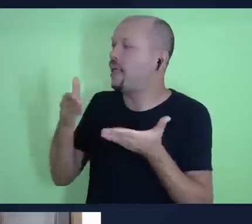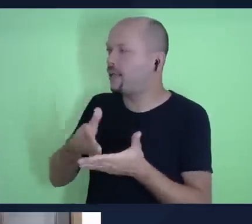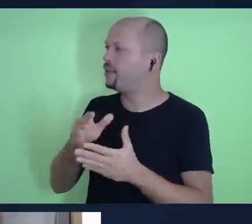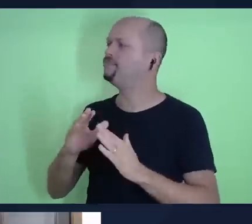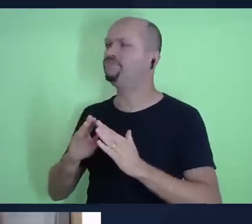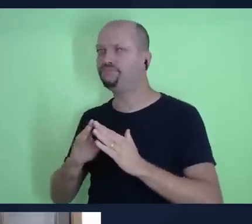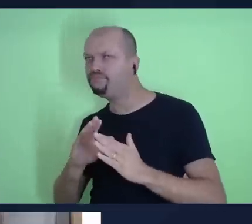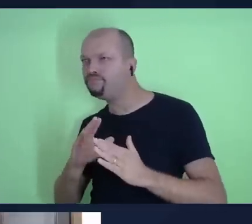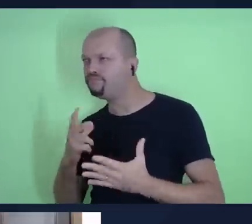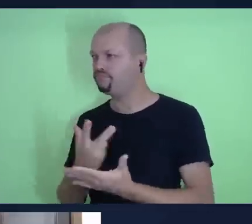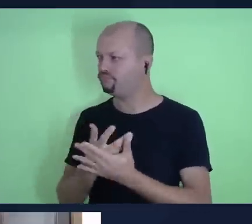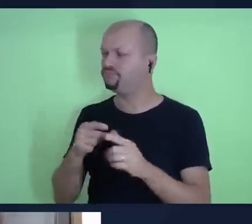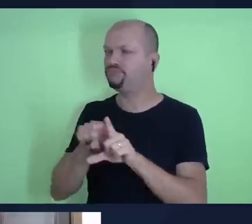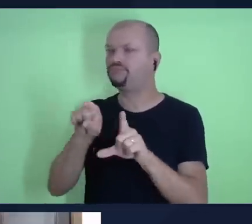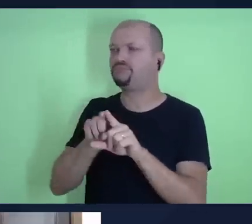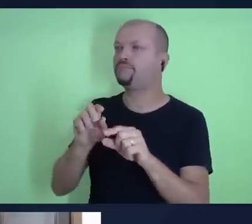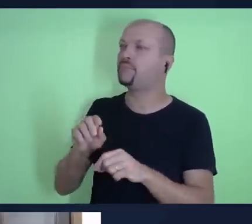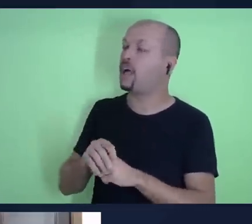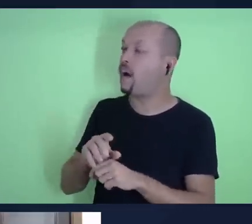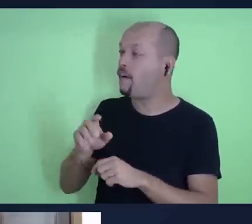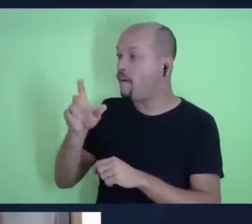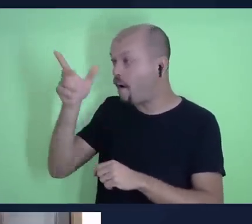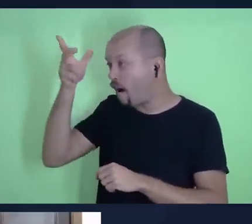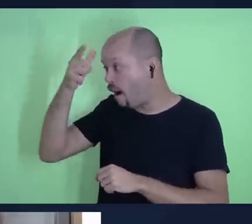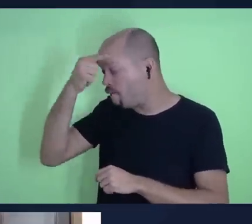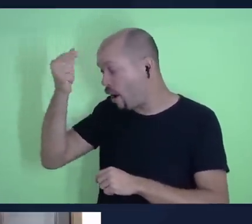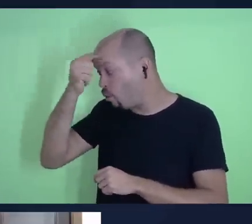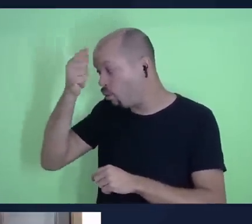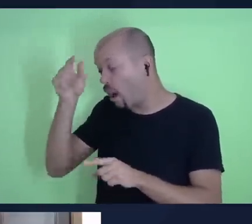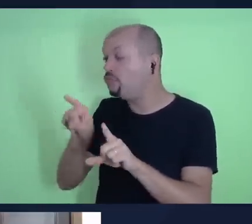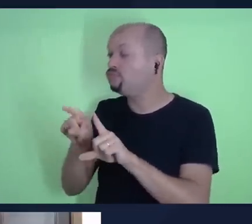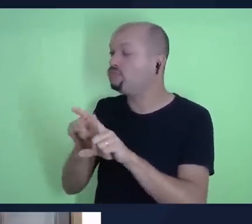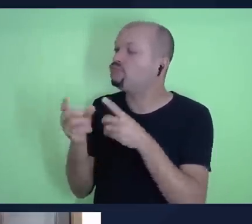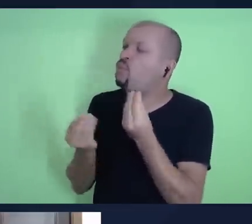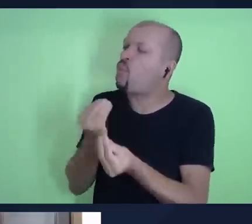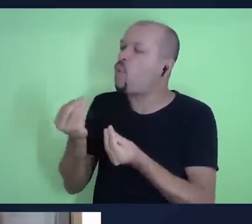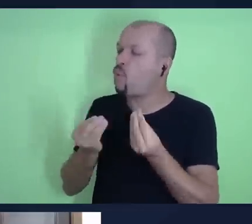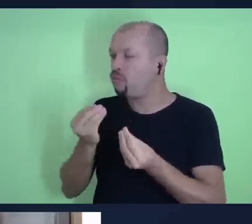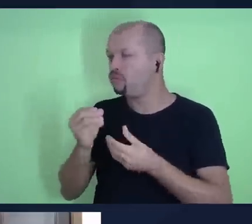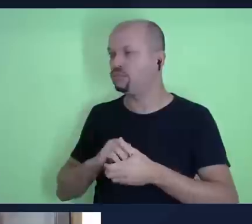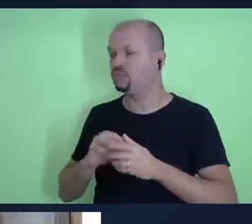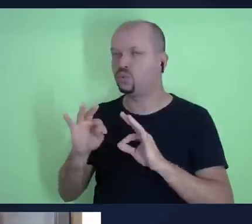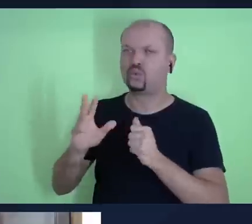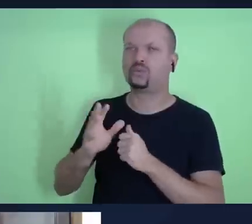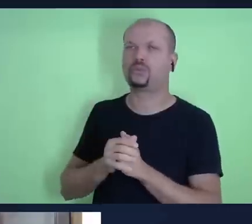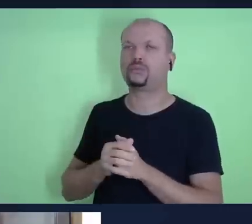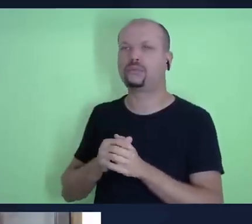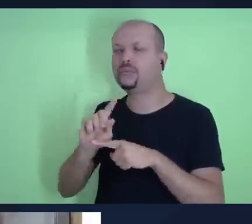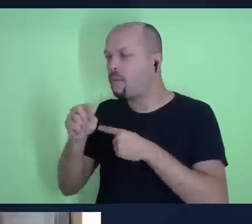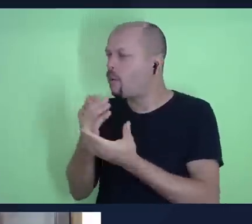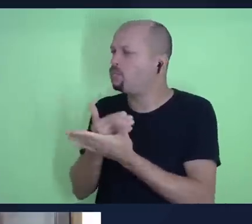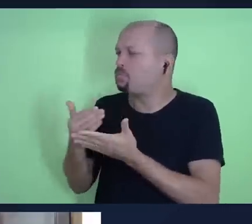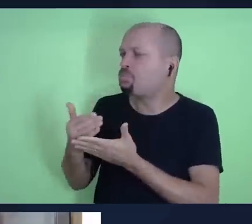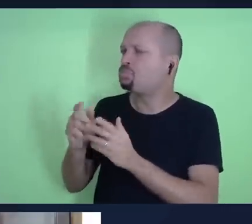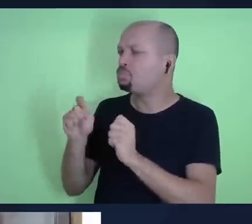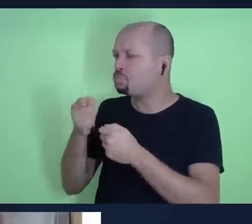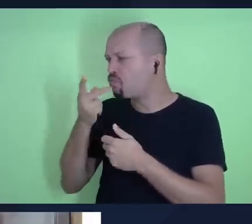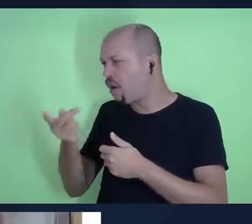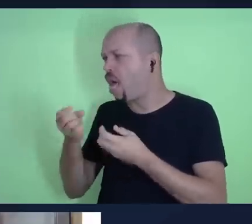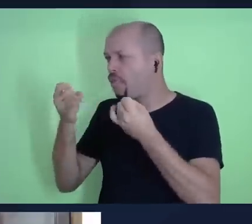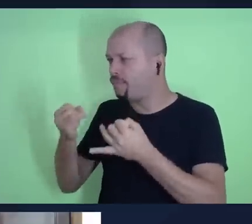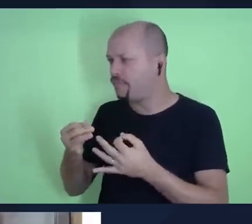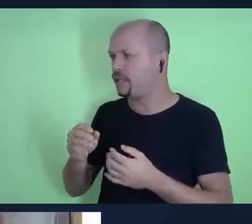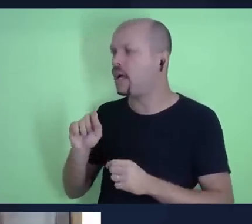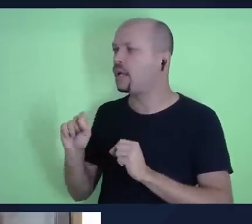quanto na universidade, no centro universitário, e depois, as suas palavras iniciais aí também, para os nossos amigos